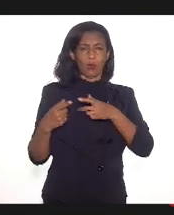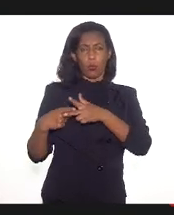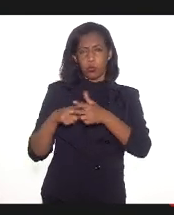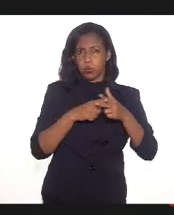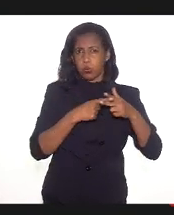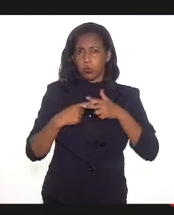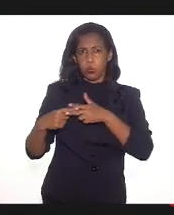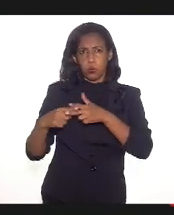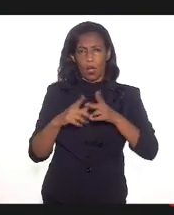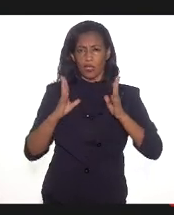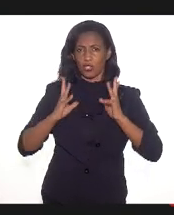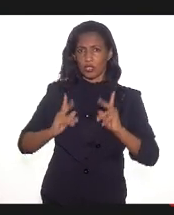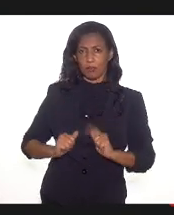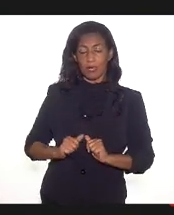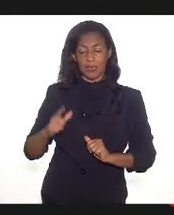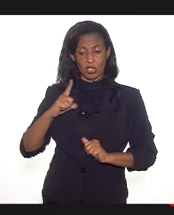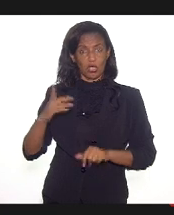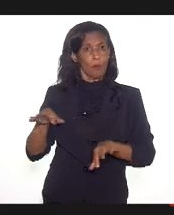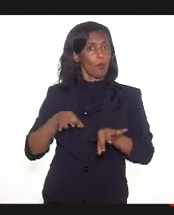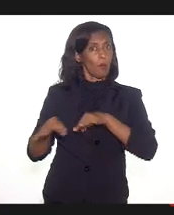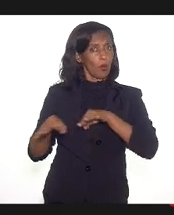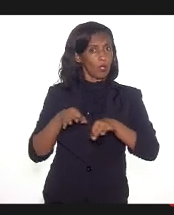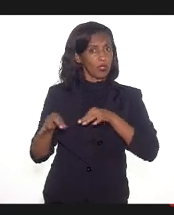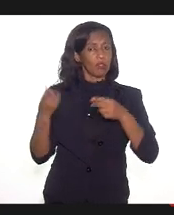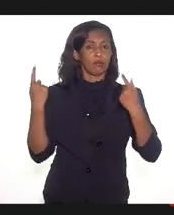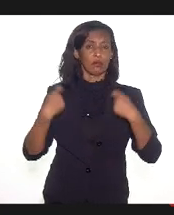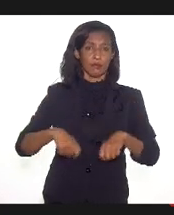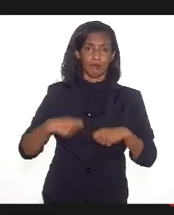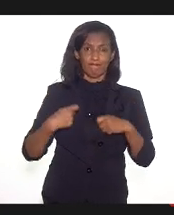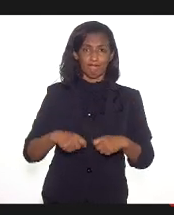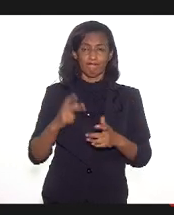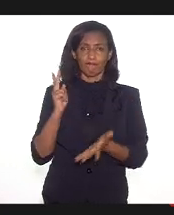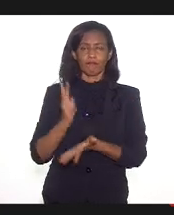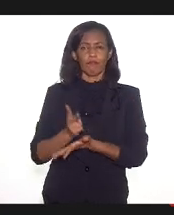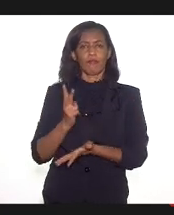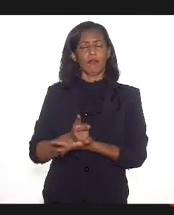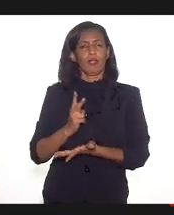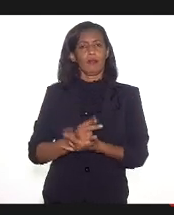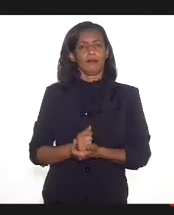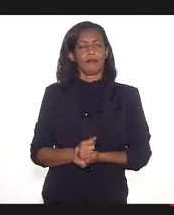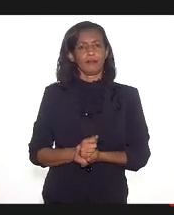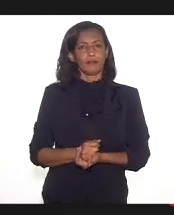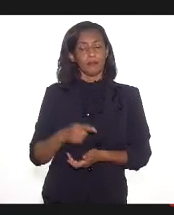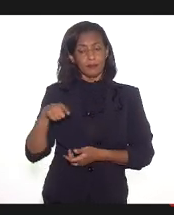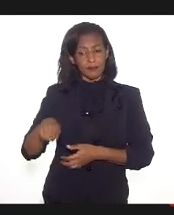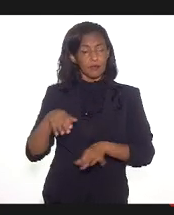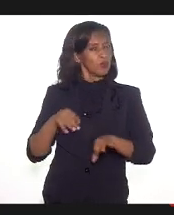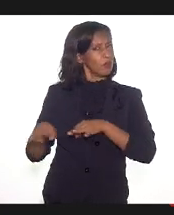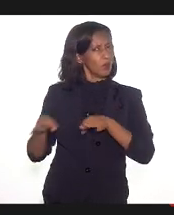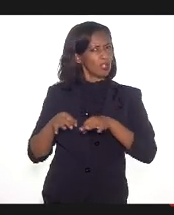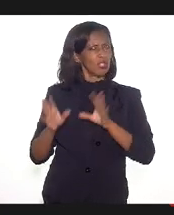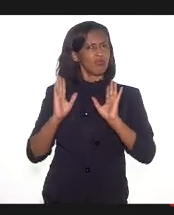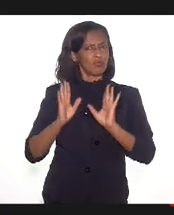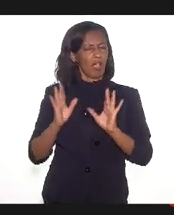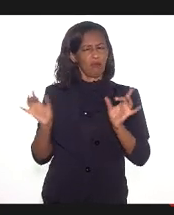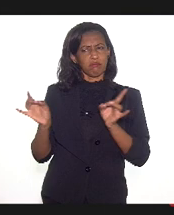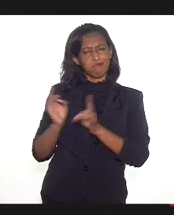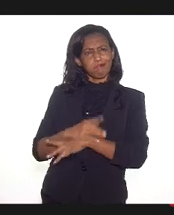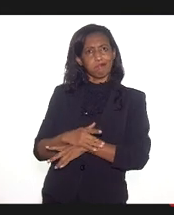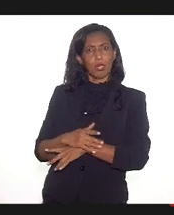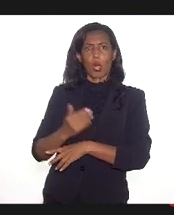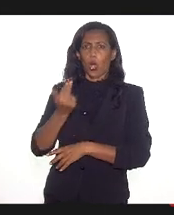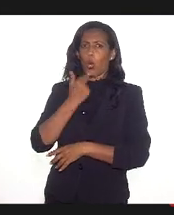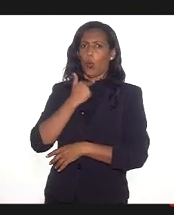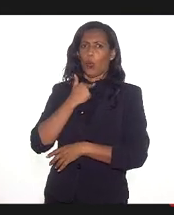eles tinham projetos que precisavam caminhar. Esses projetos já estavam em andamento e eles não